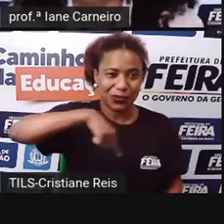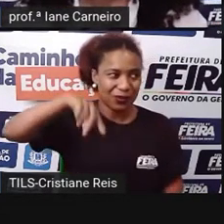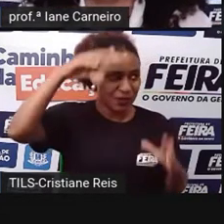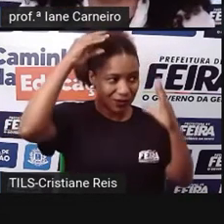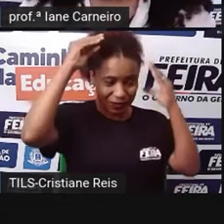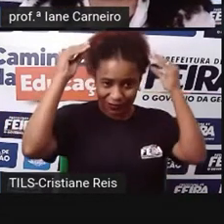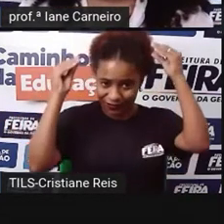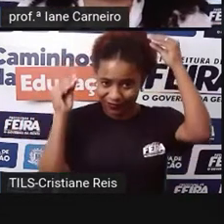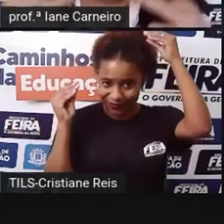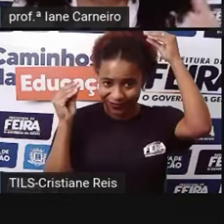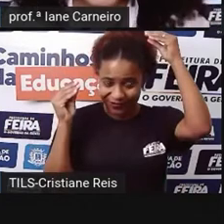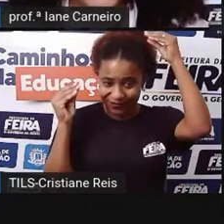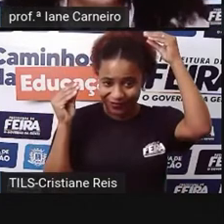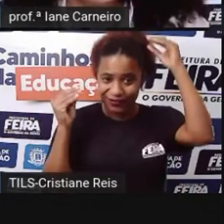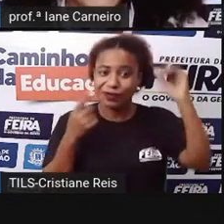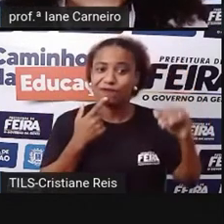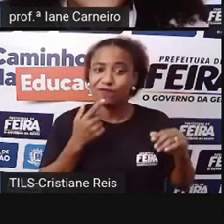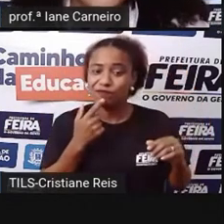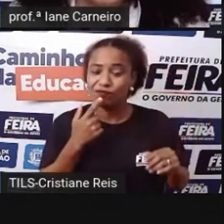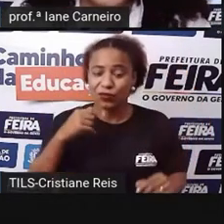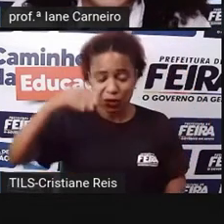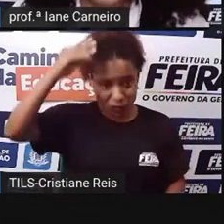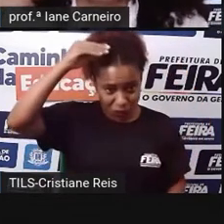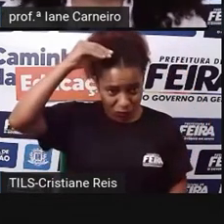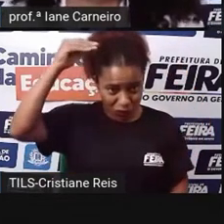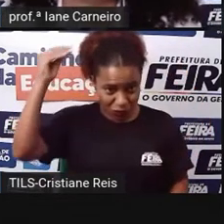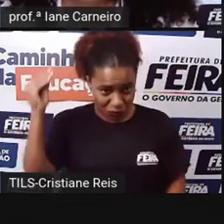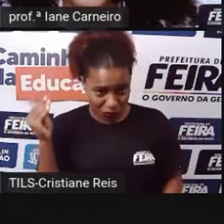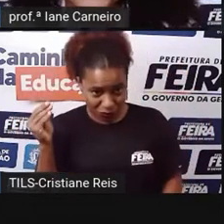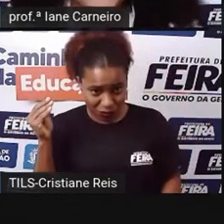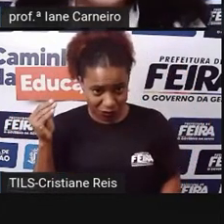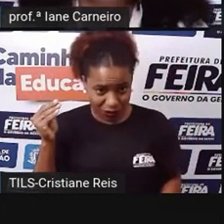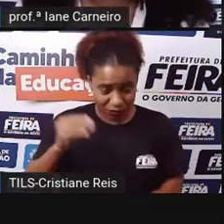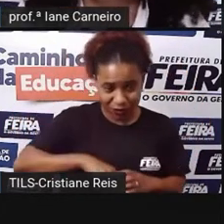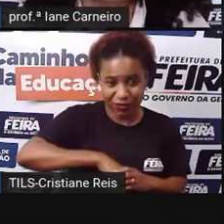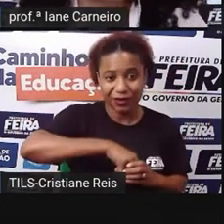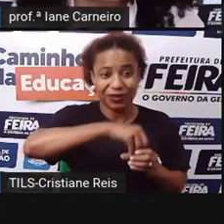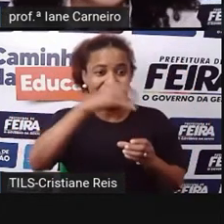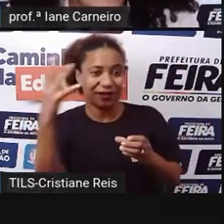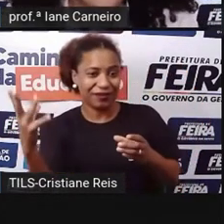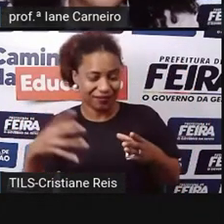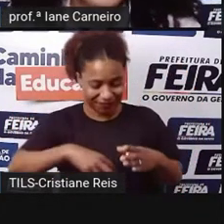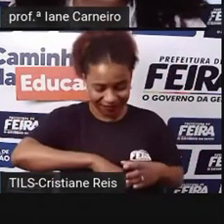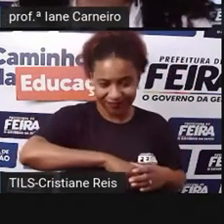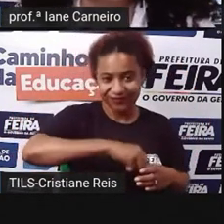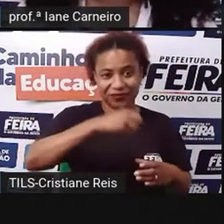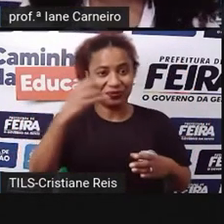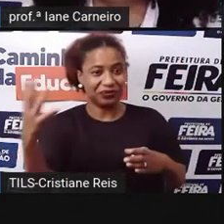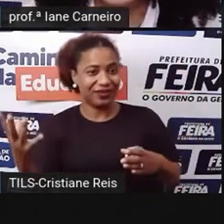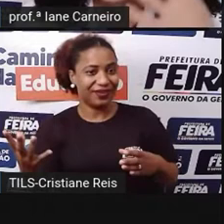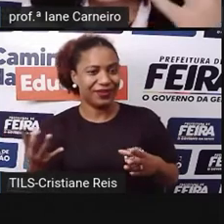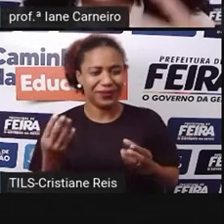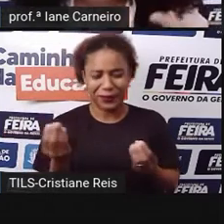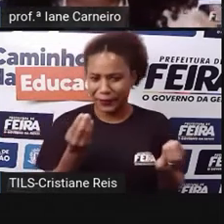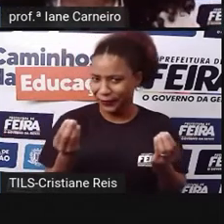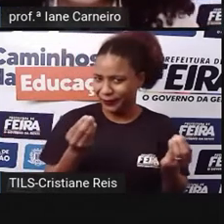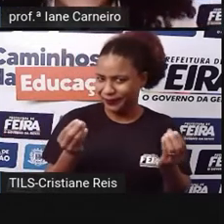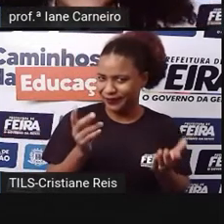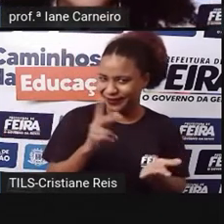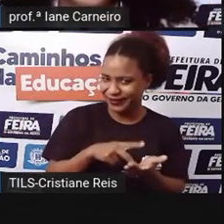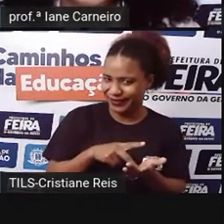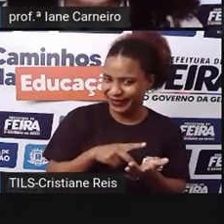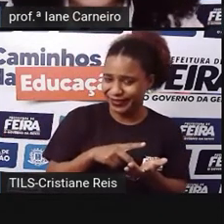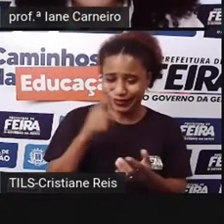acontecer coisas, tirar coisas do seu gorro? Então a gente não sabe. Mas aí a lenda vai